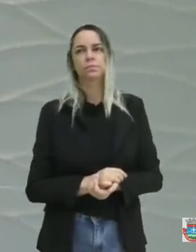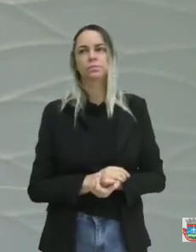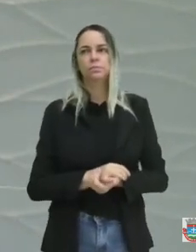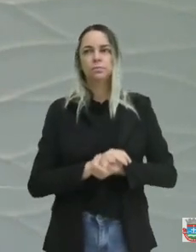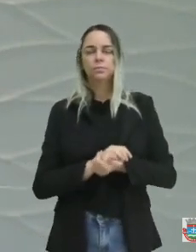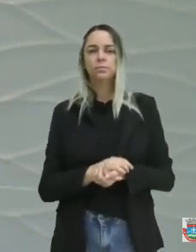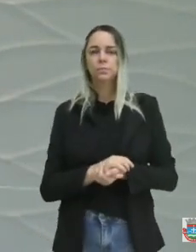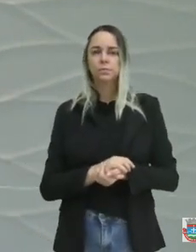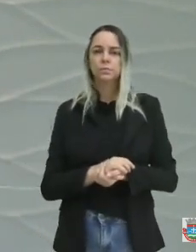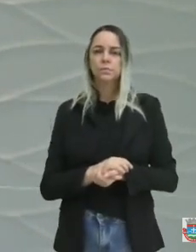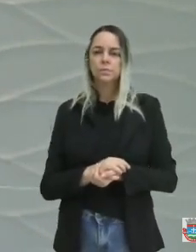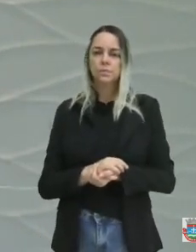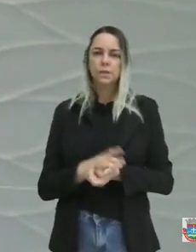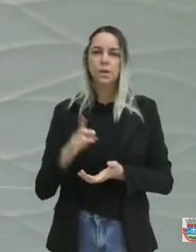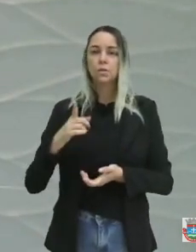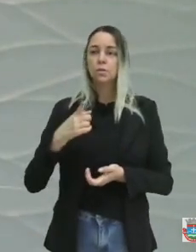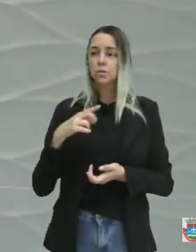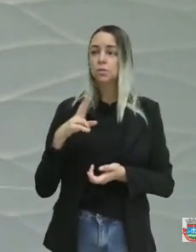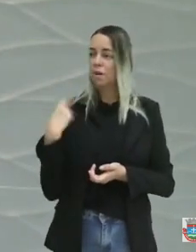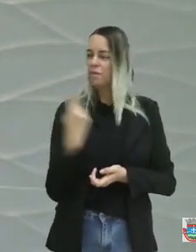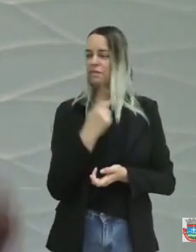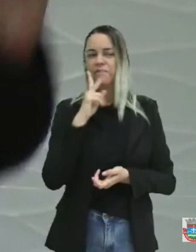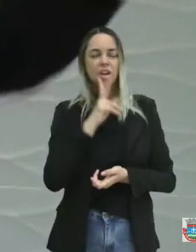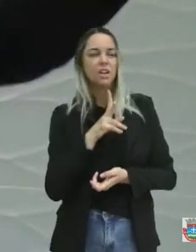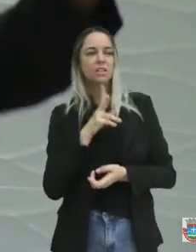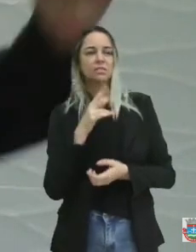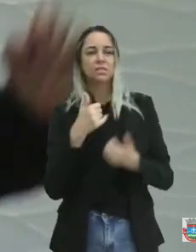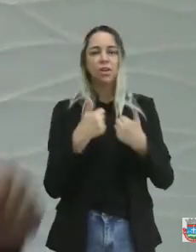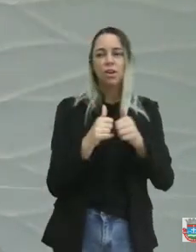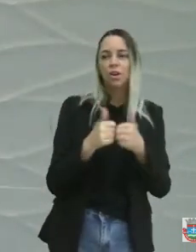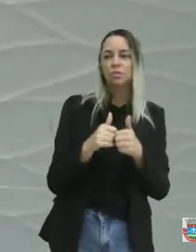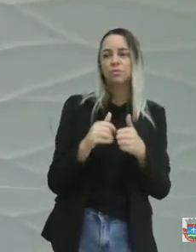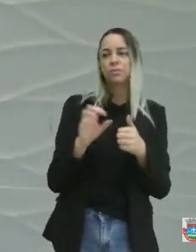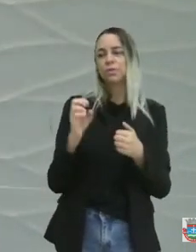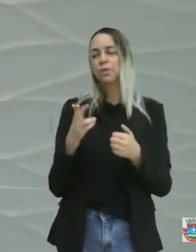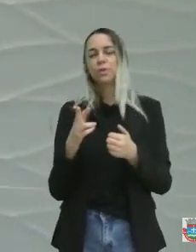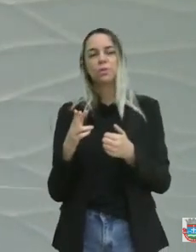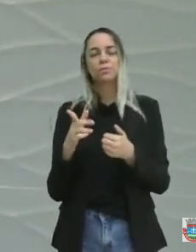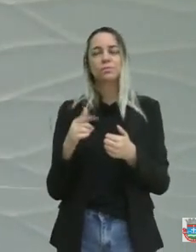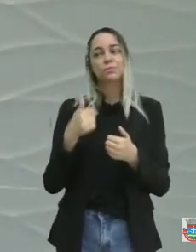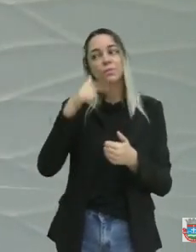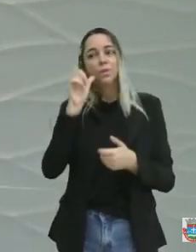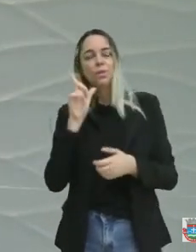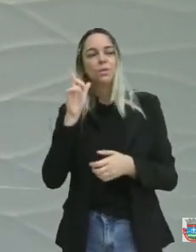A gente vê as reclamações aí, voam a roda de um ônibus, outra aconteceu isso.